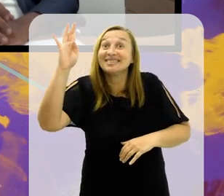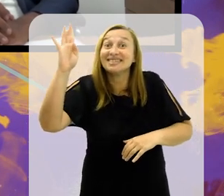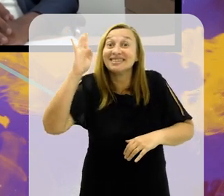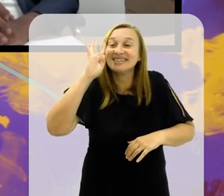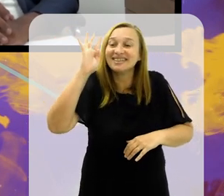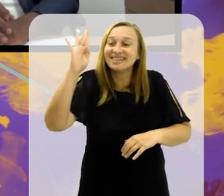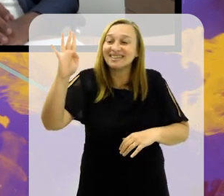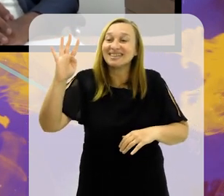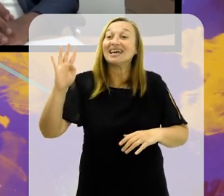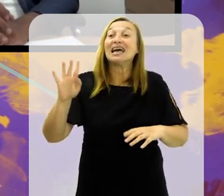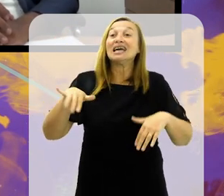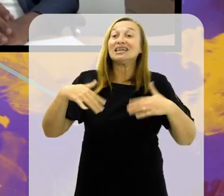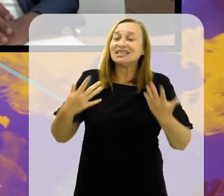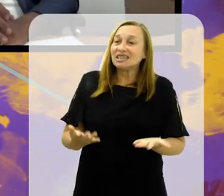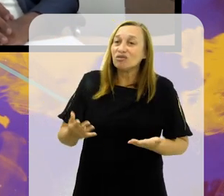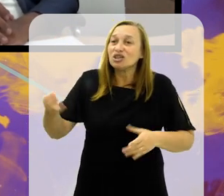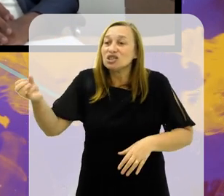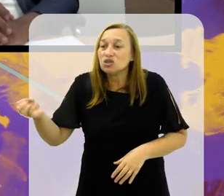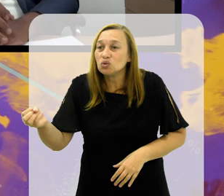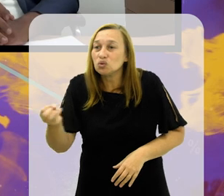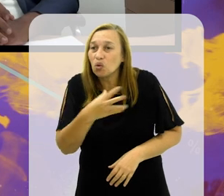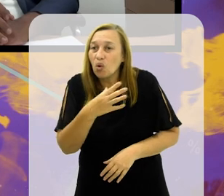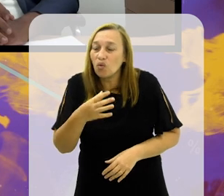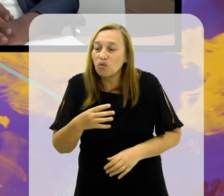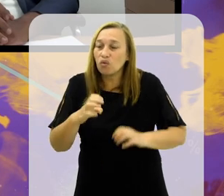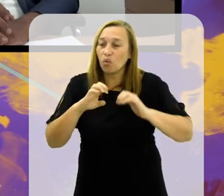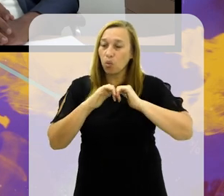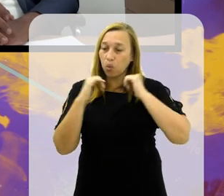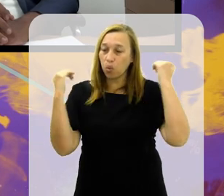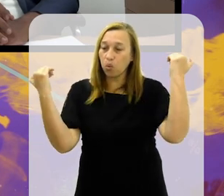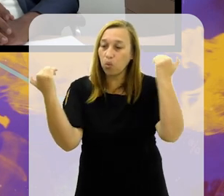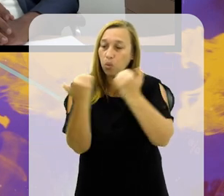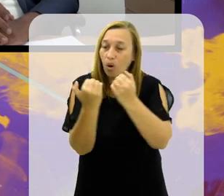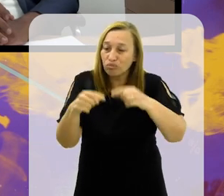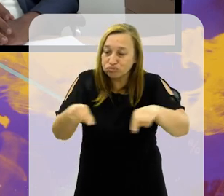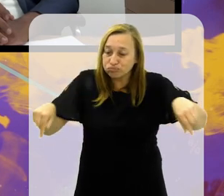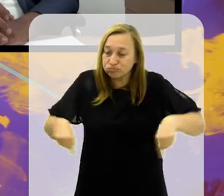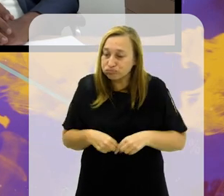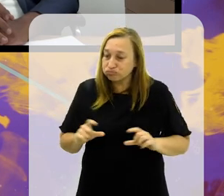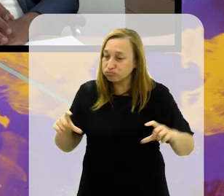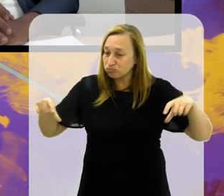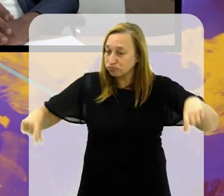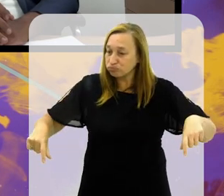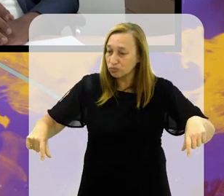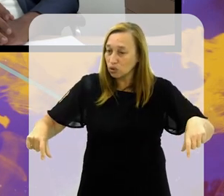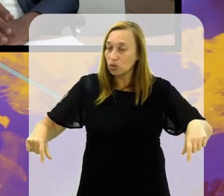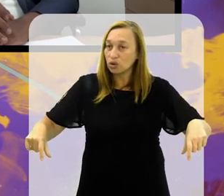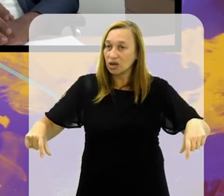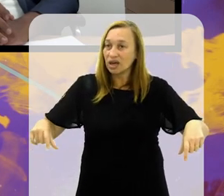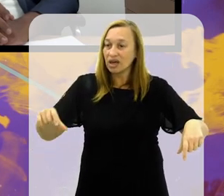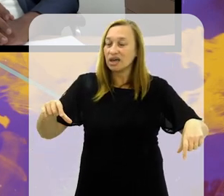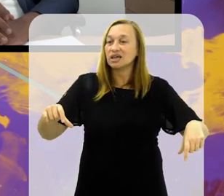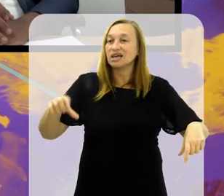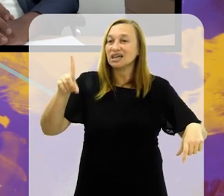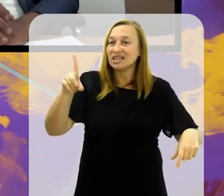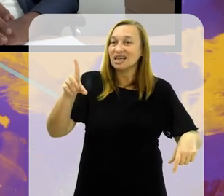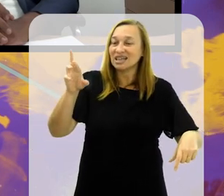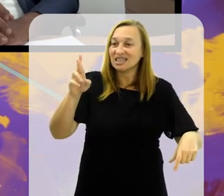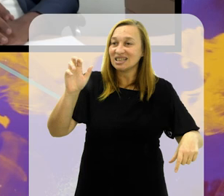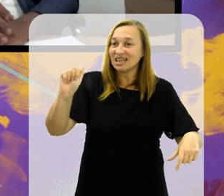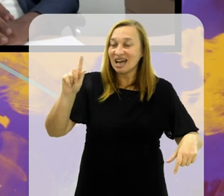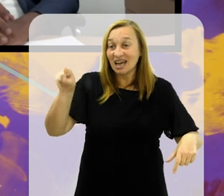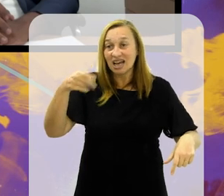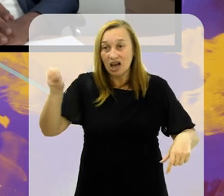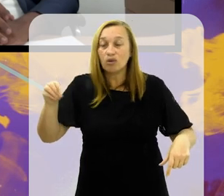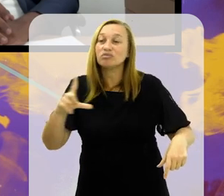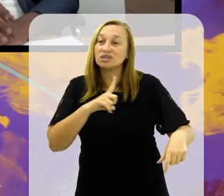as jogadas. Então, neste novo estádio do Futebol Clube do Porto, o estádio do Dragão, já tem